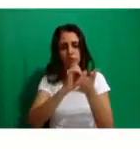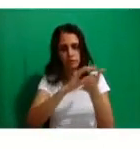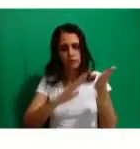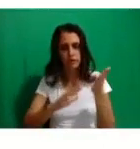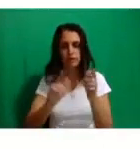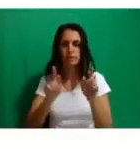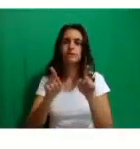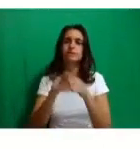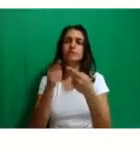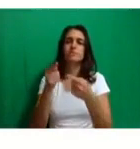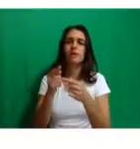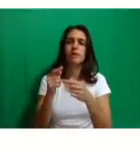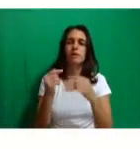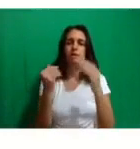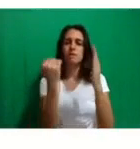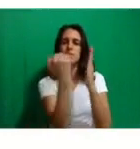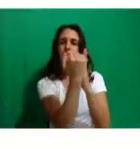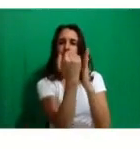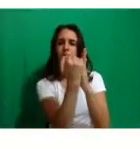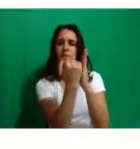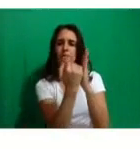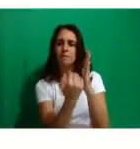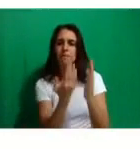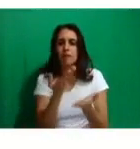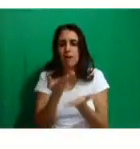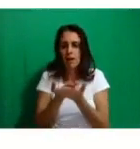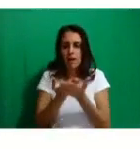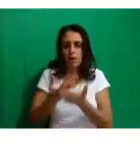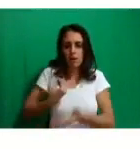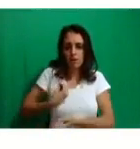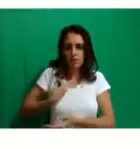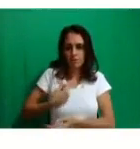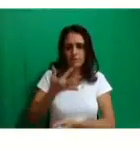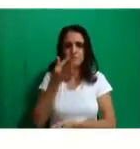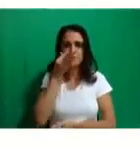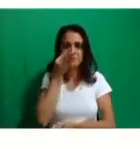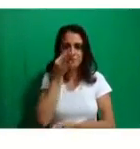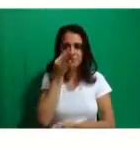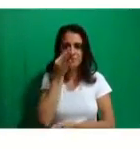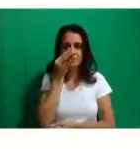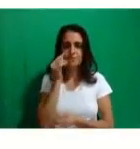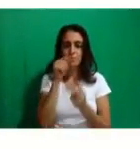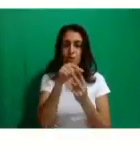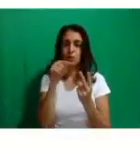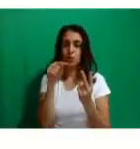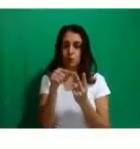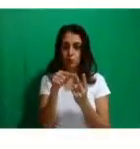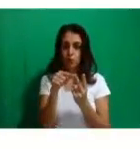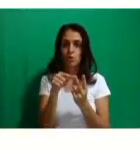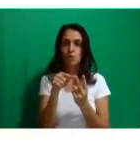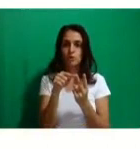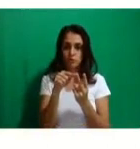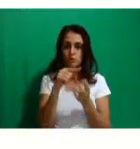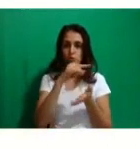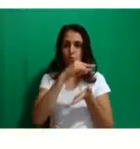presenciais. Vejam, esses dois documentos são muito importantes para vocês, vocês